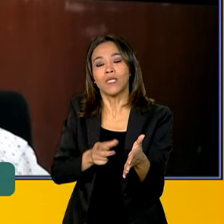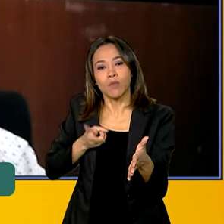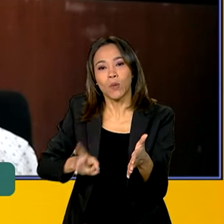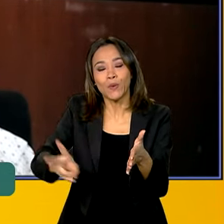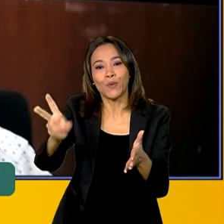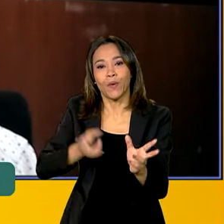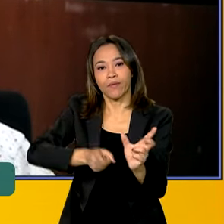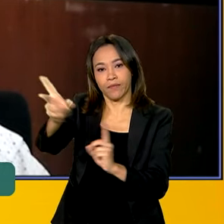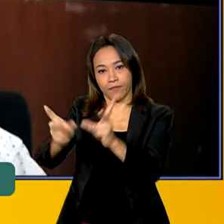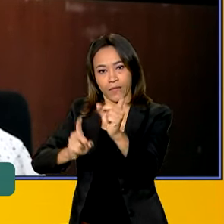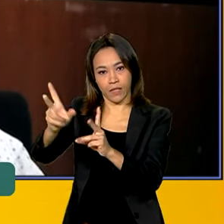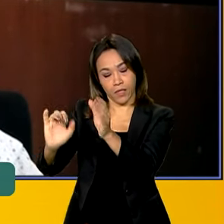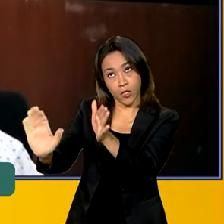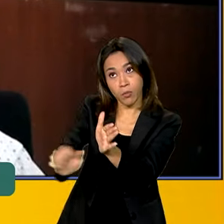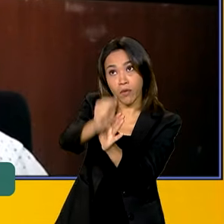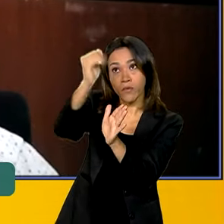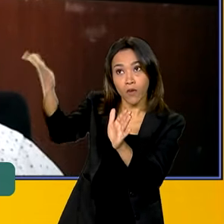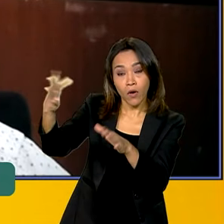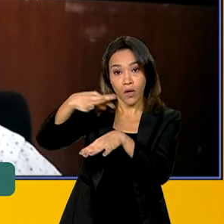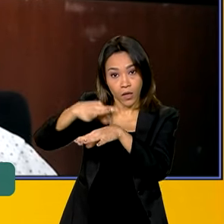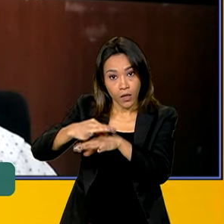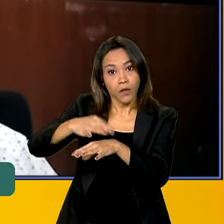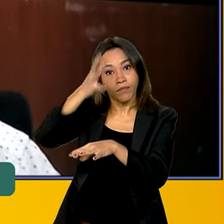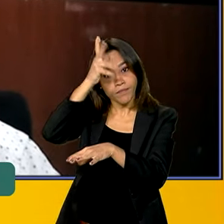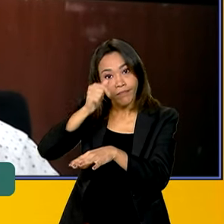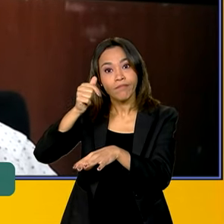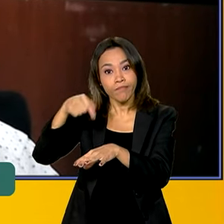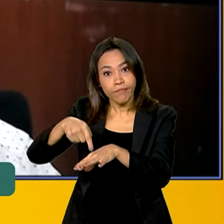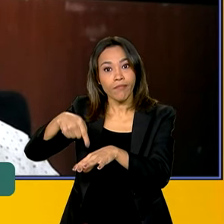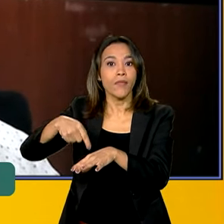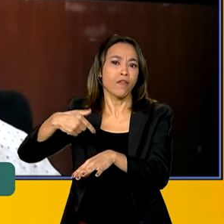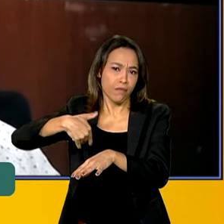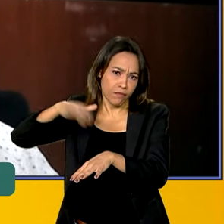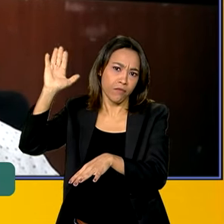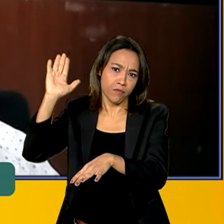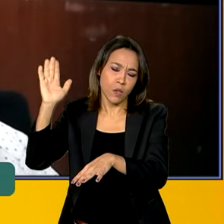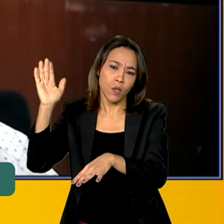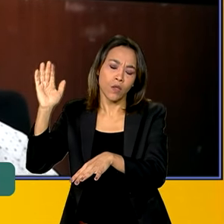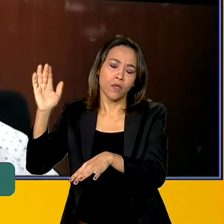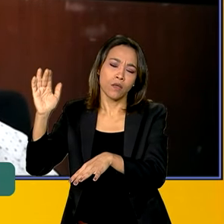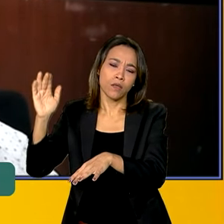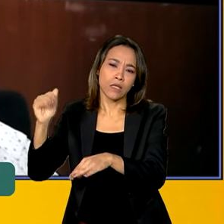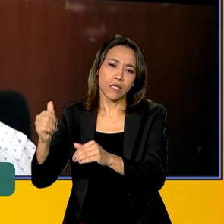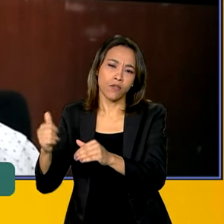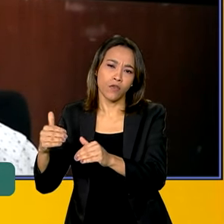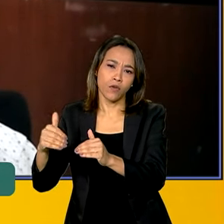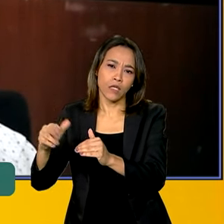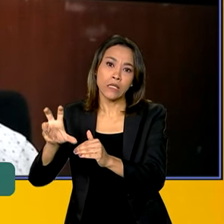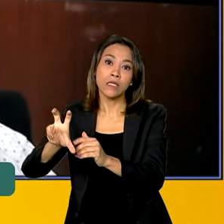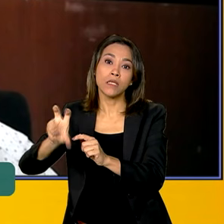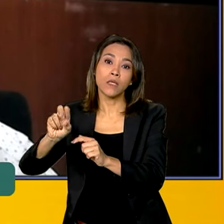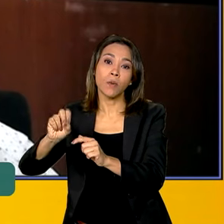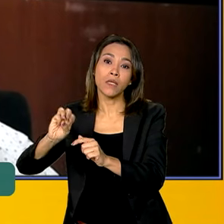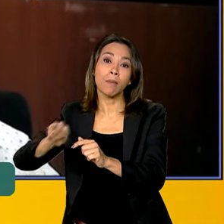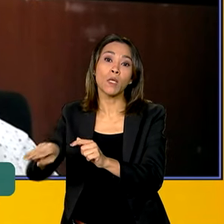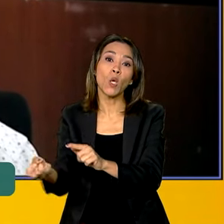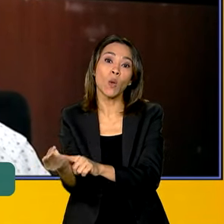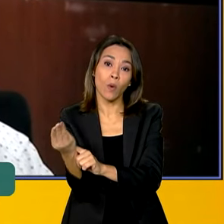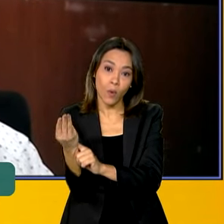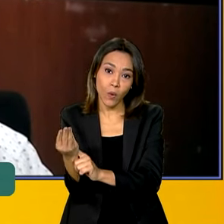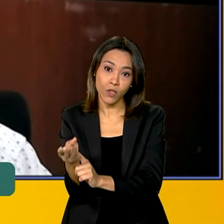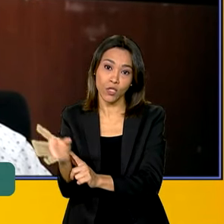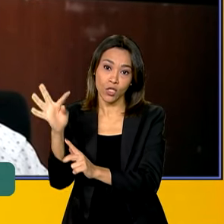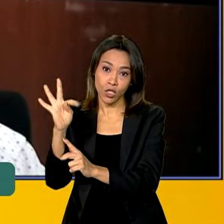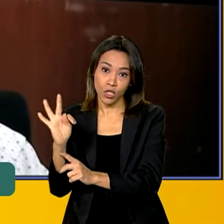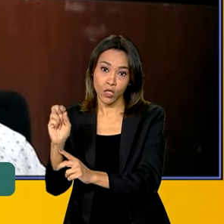considerando de proteínas animais, ultrapassou uns 50 milhões de toneladas. Então,